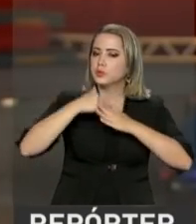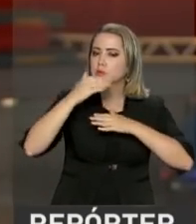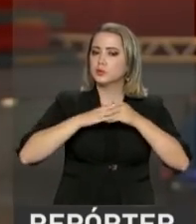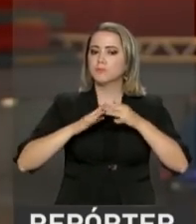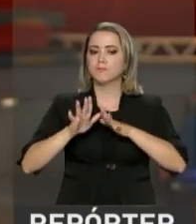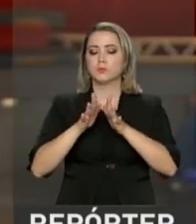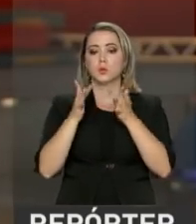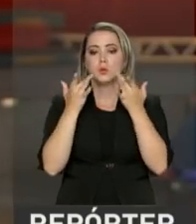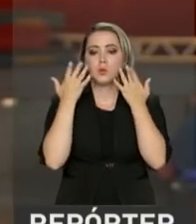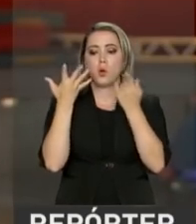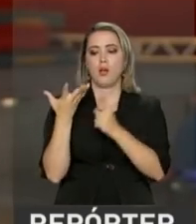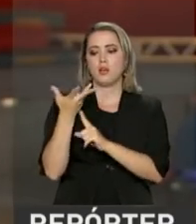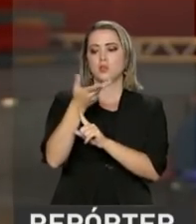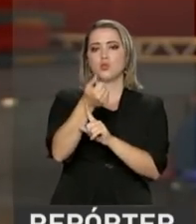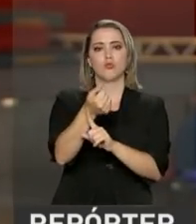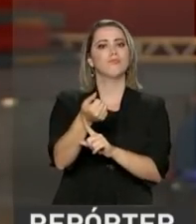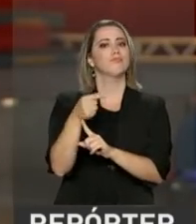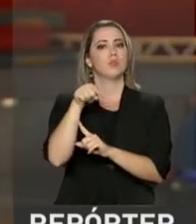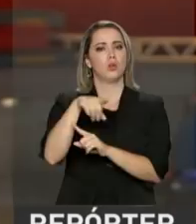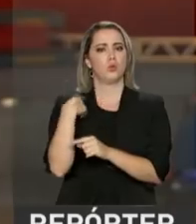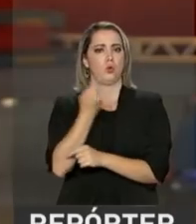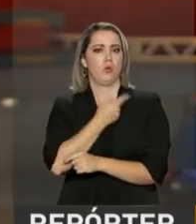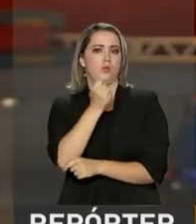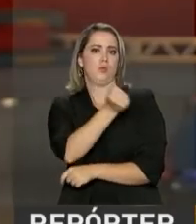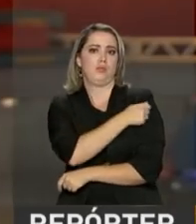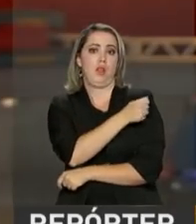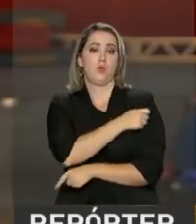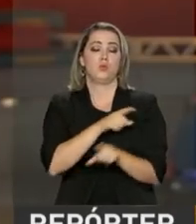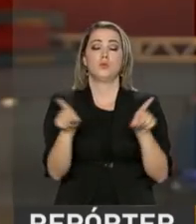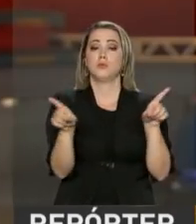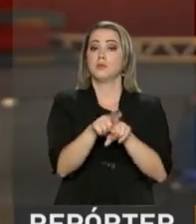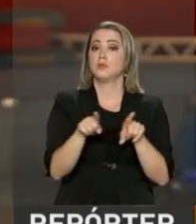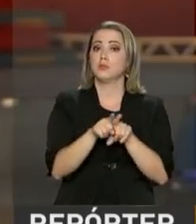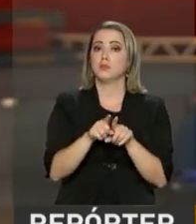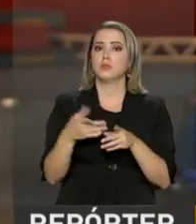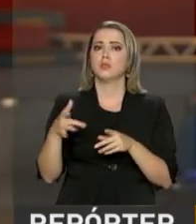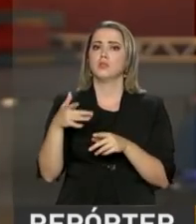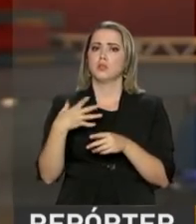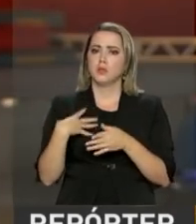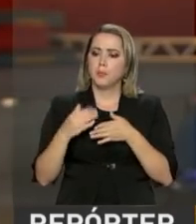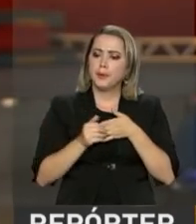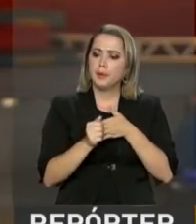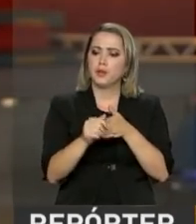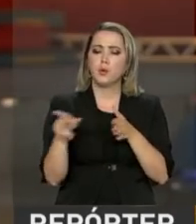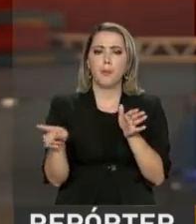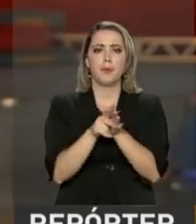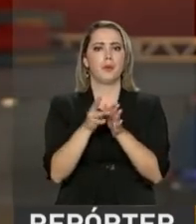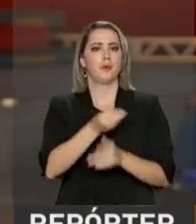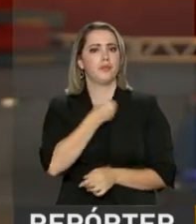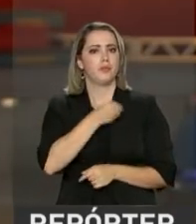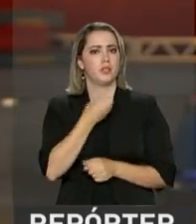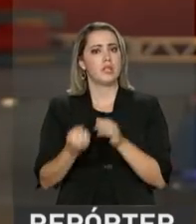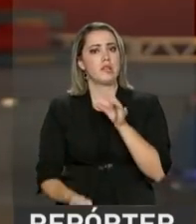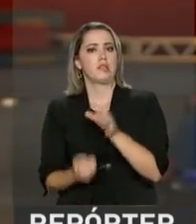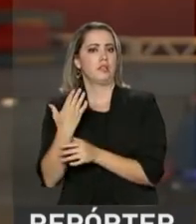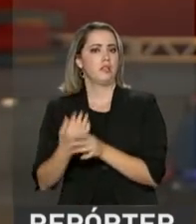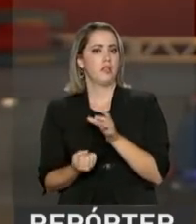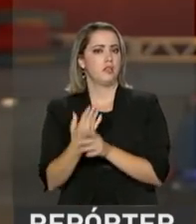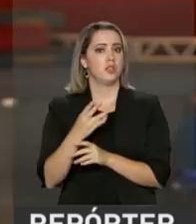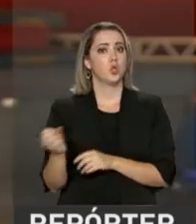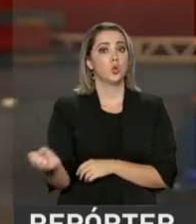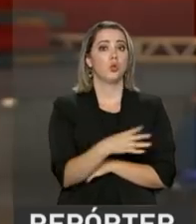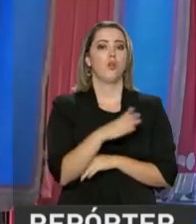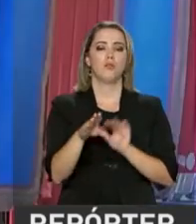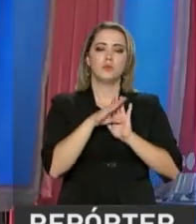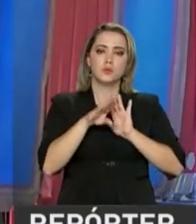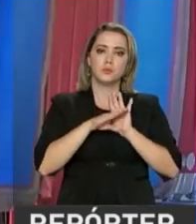artística, possibilitando que os nossos alunos aqui também, além de conduzir os projetos pessoais dele, tenham condições de criar novas possibilidades